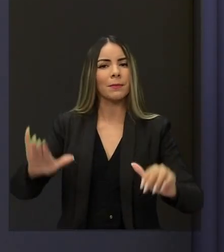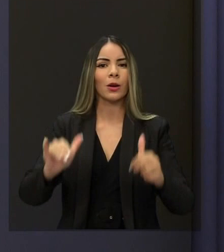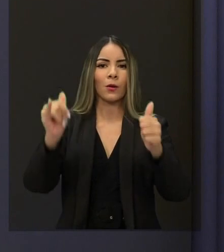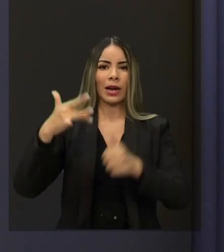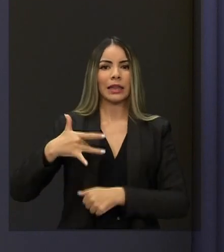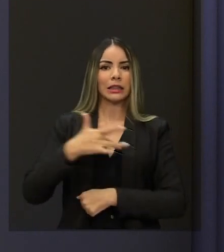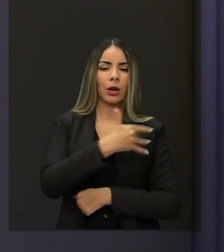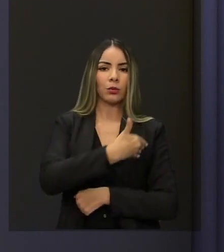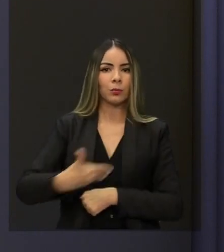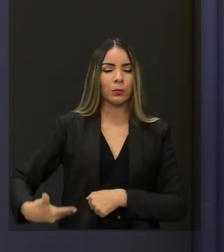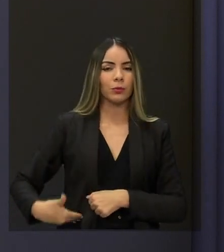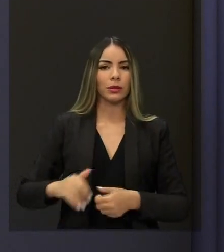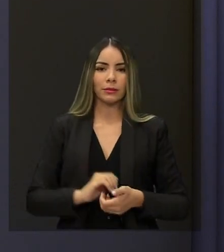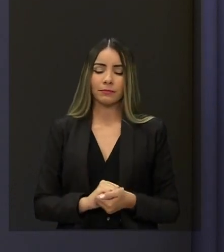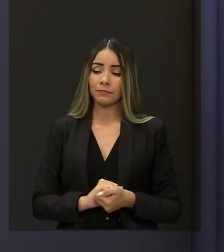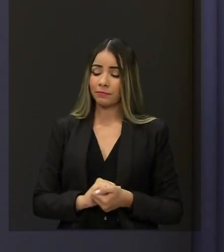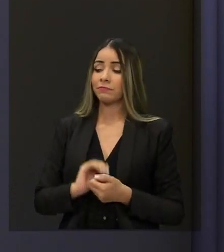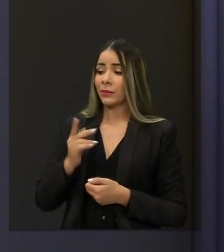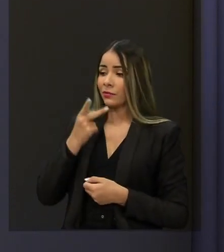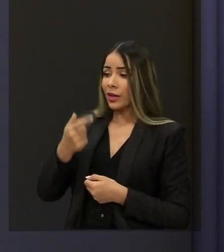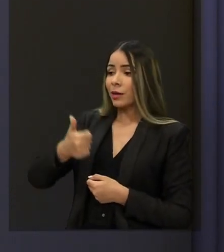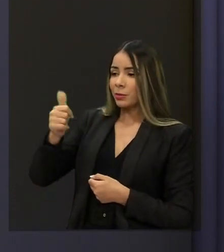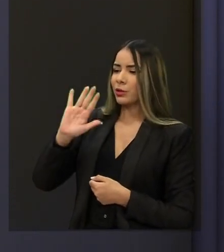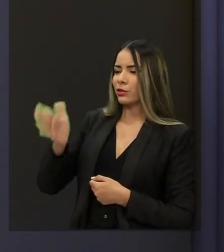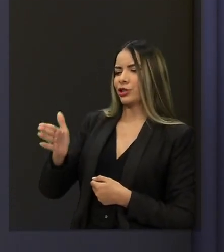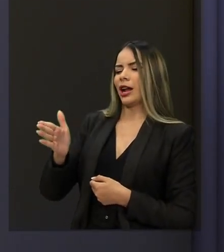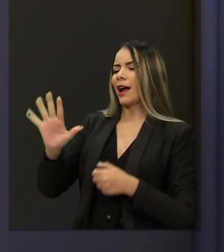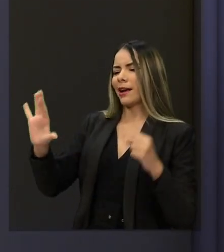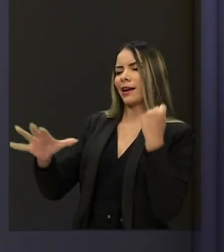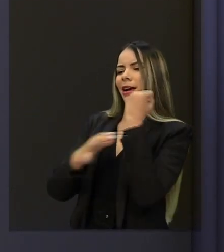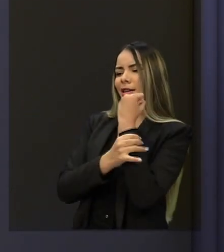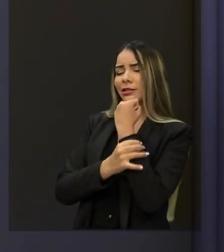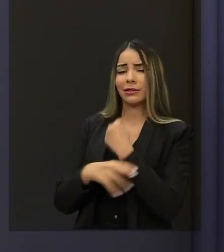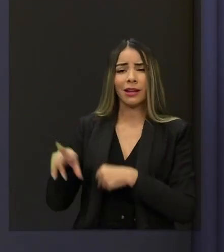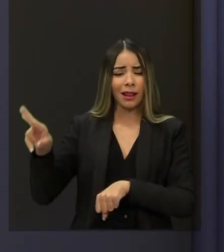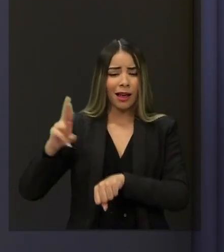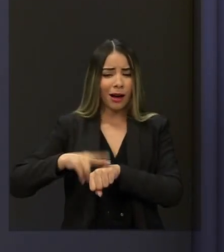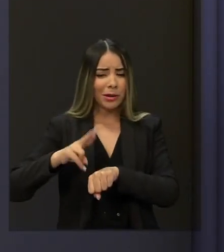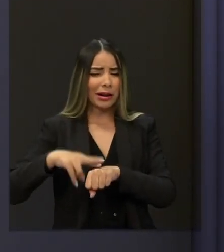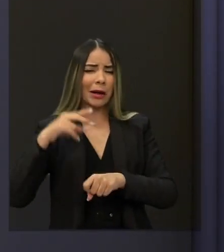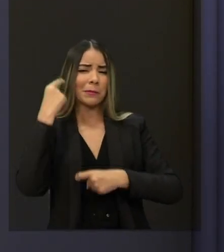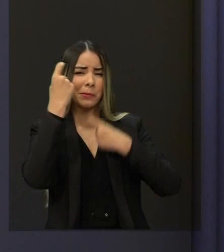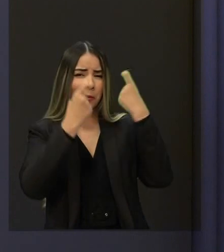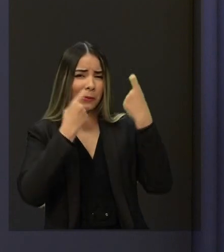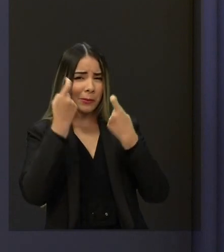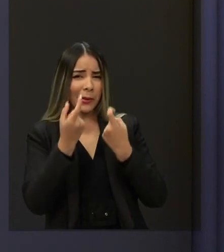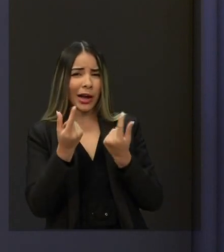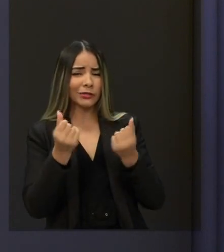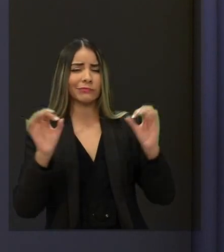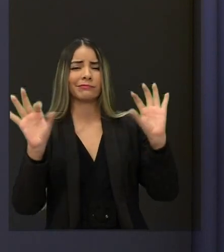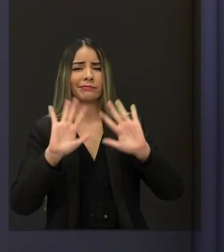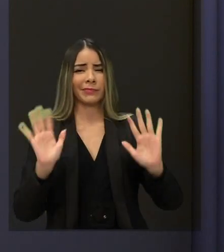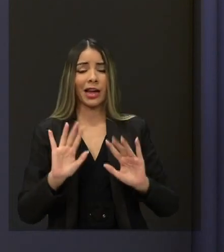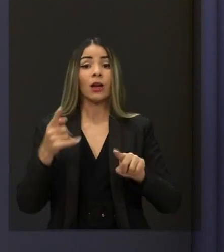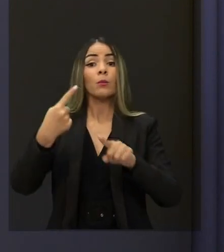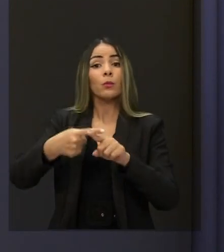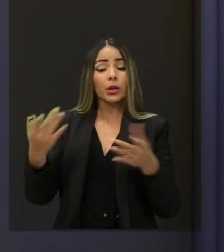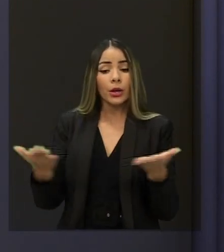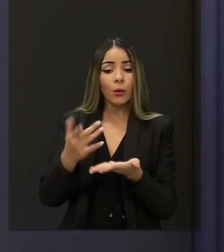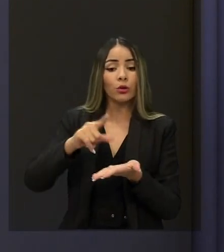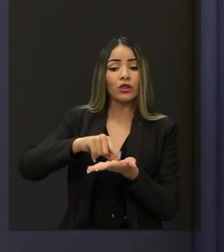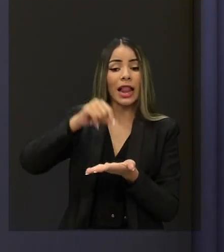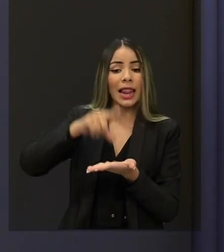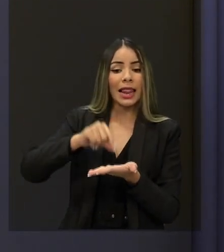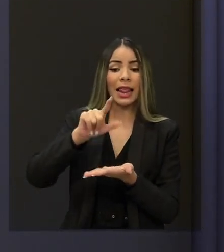Olha, eu quero dizer primeiro que já está garantido. Não preciso com o candidato Alberto Claudio se preocupar com garantia de valor, porque pelo leilão que foi feito hoje, é a